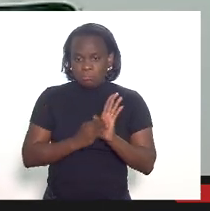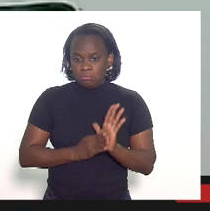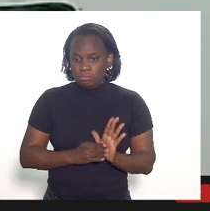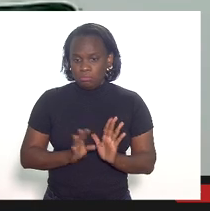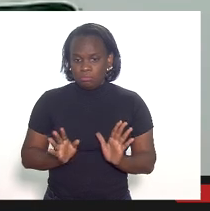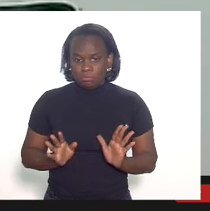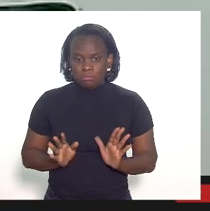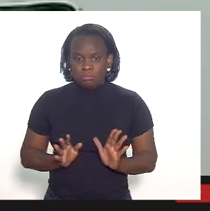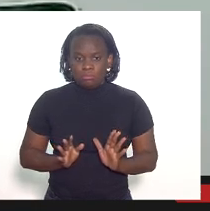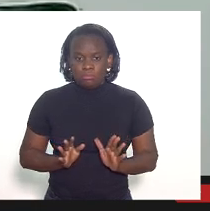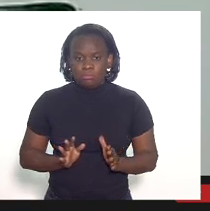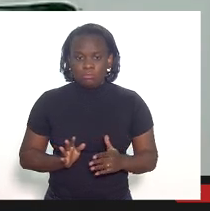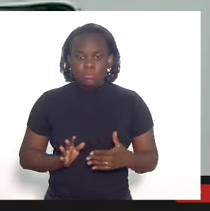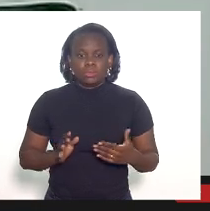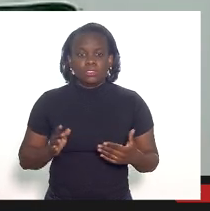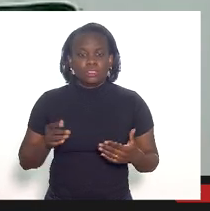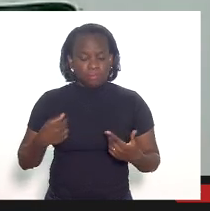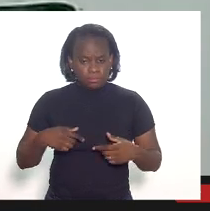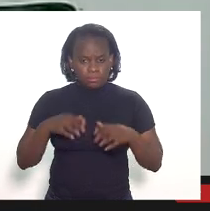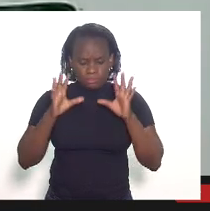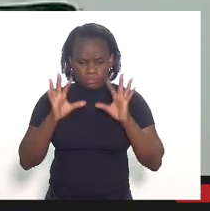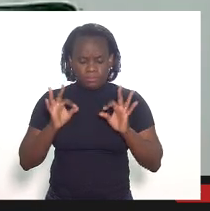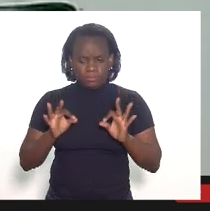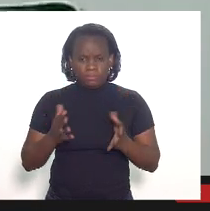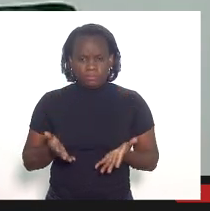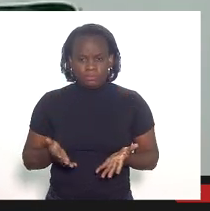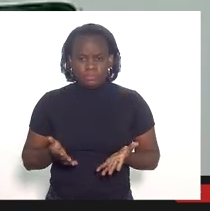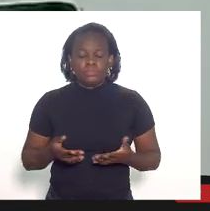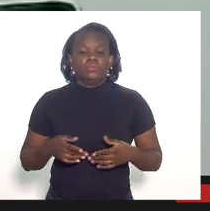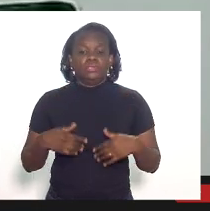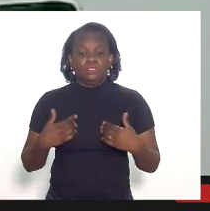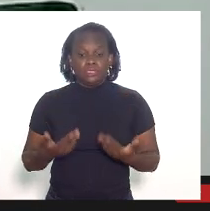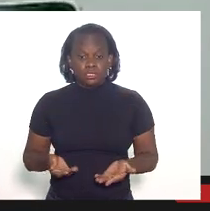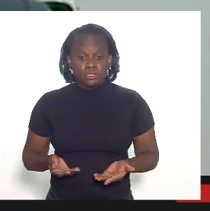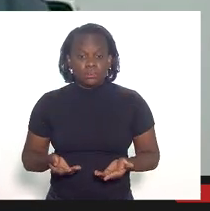chama muito atenção então